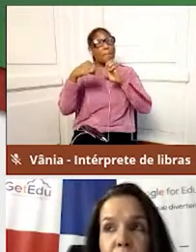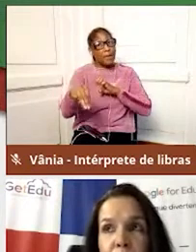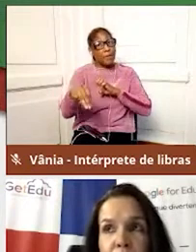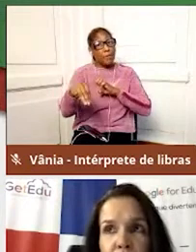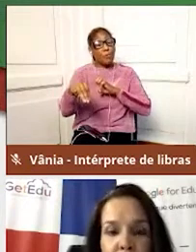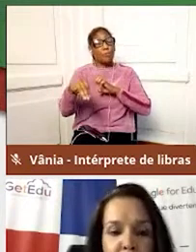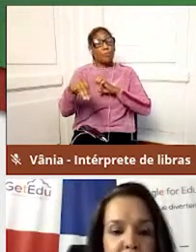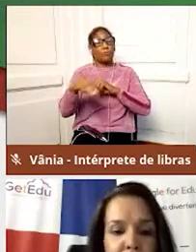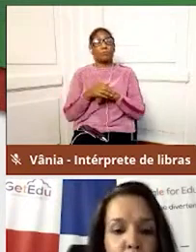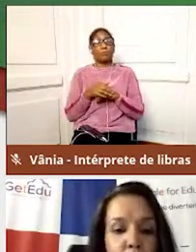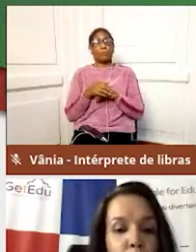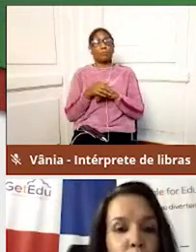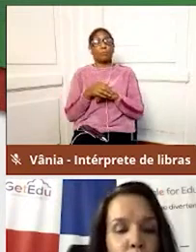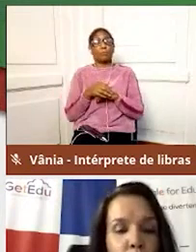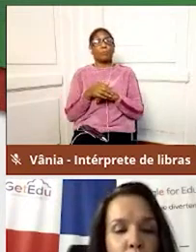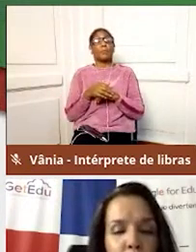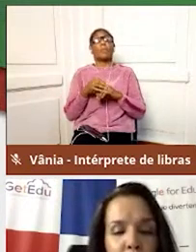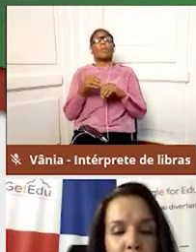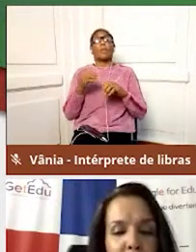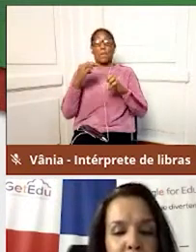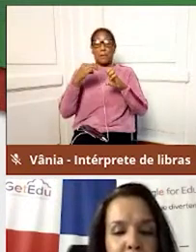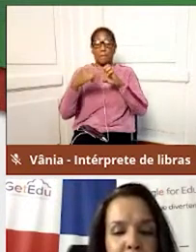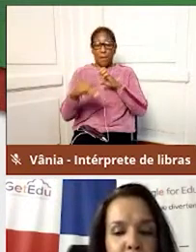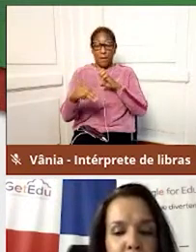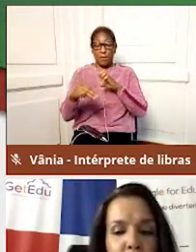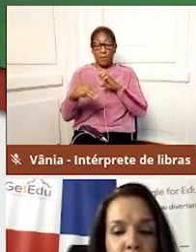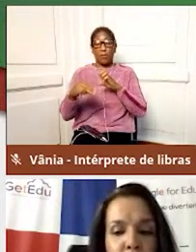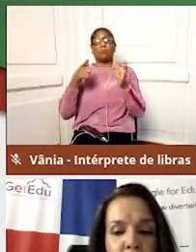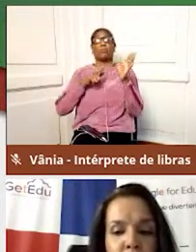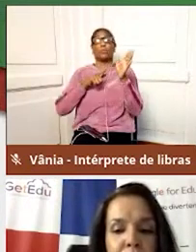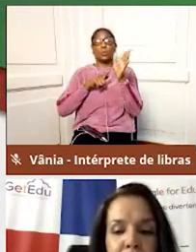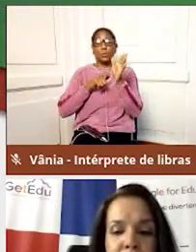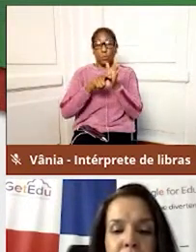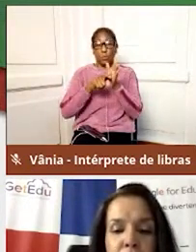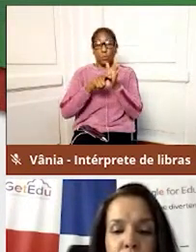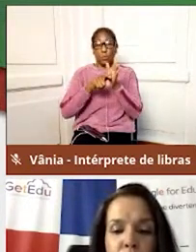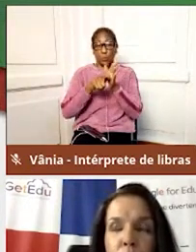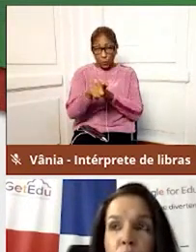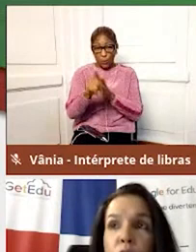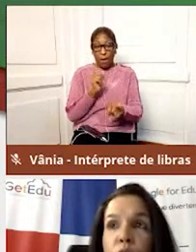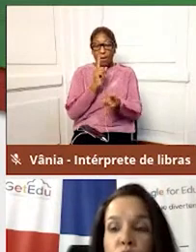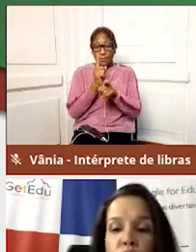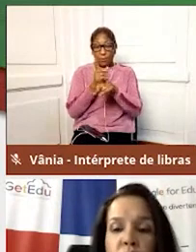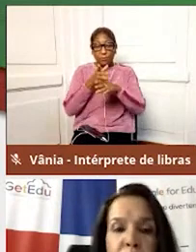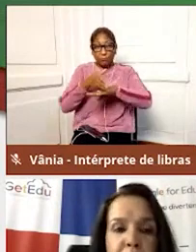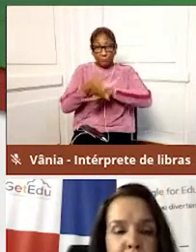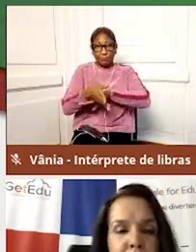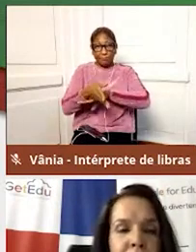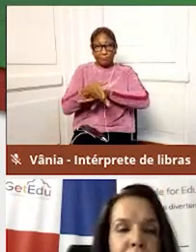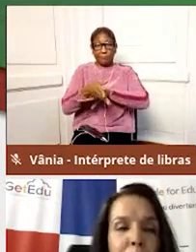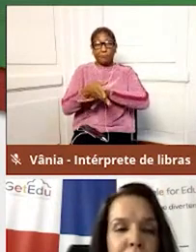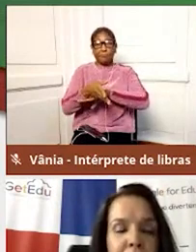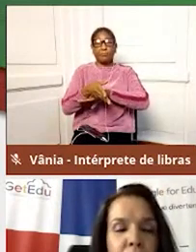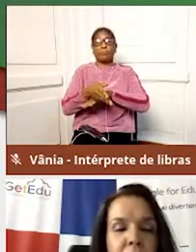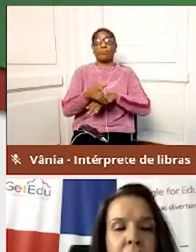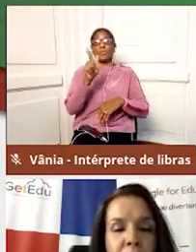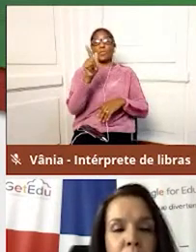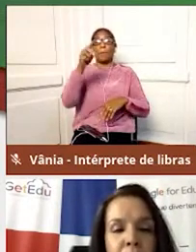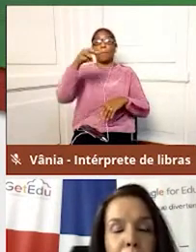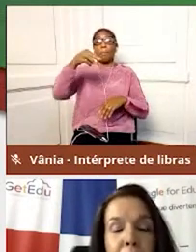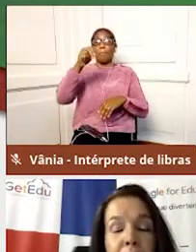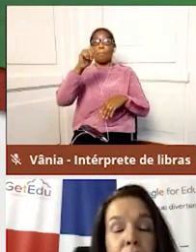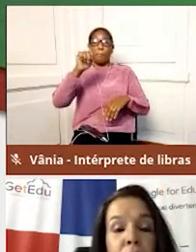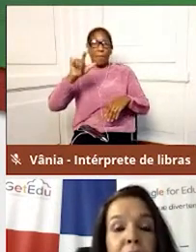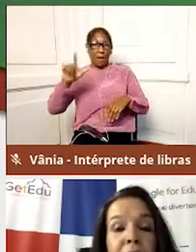A conta de e-mail do Google, eu acesso entrando no Gmail. Então, apesar de